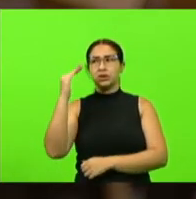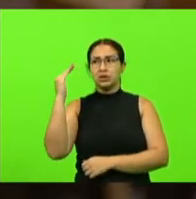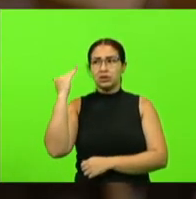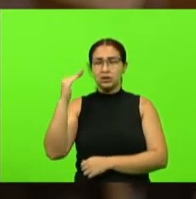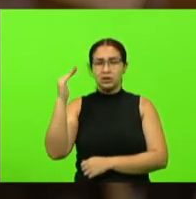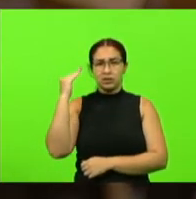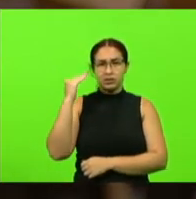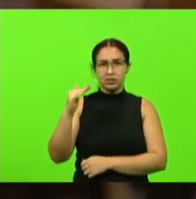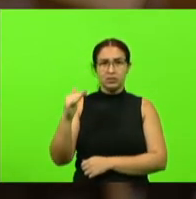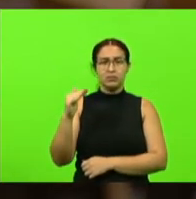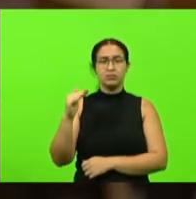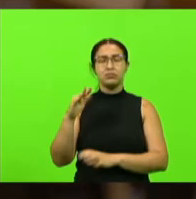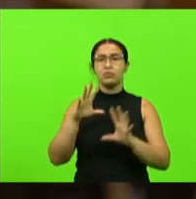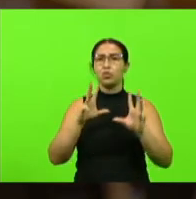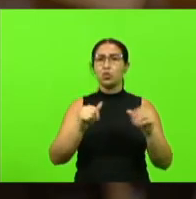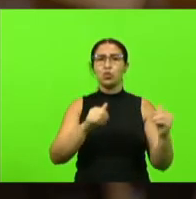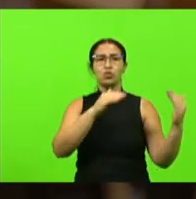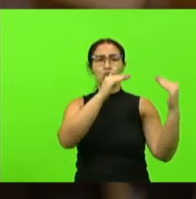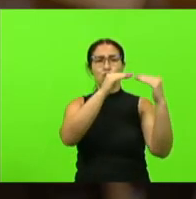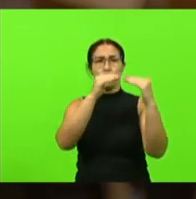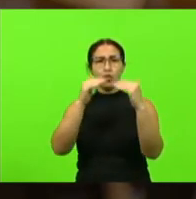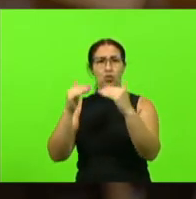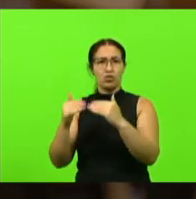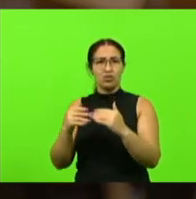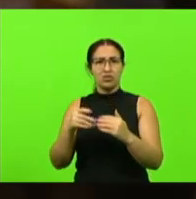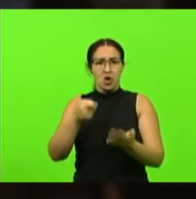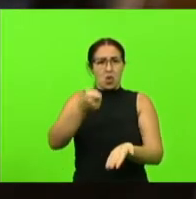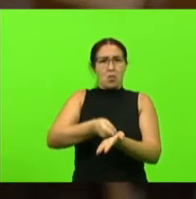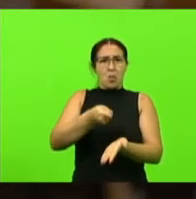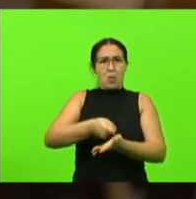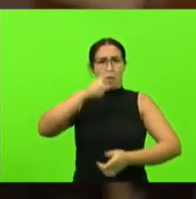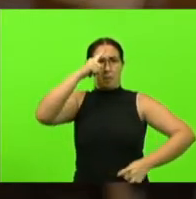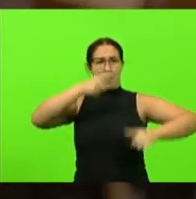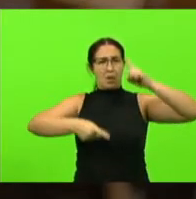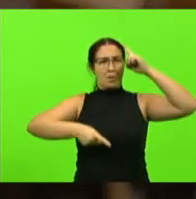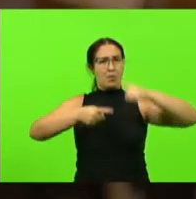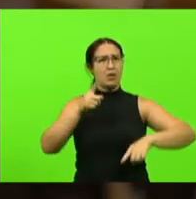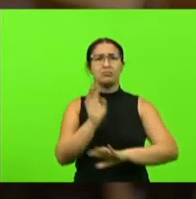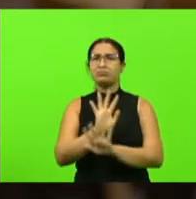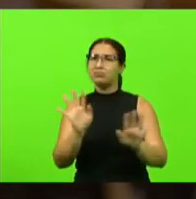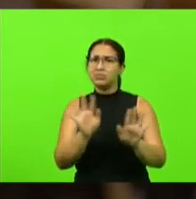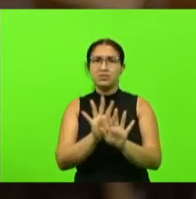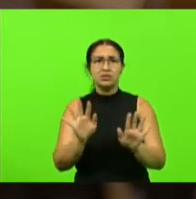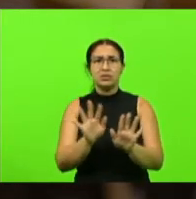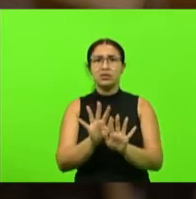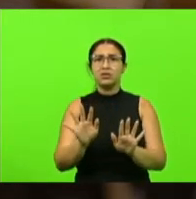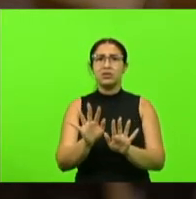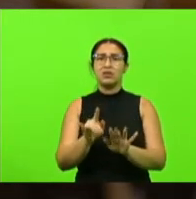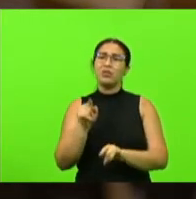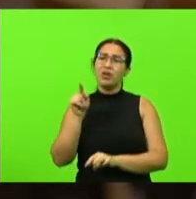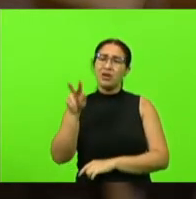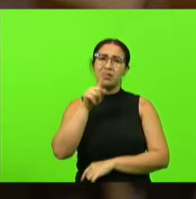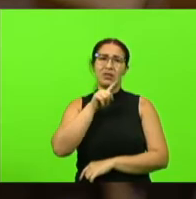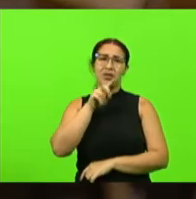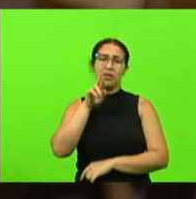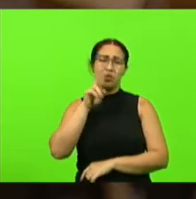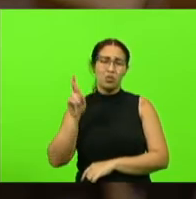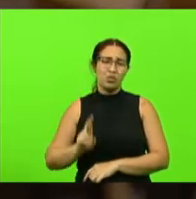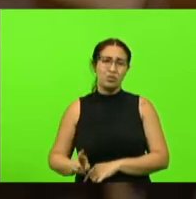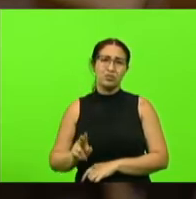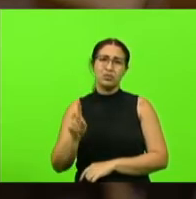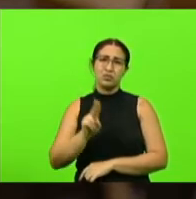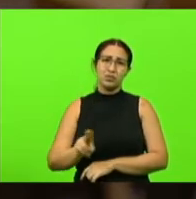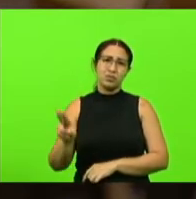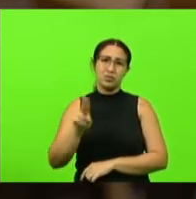pessoas e não o uso da força como primeira opção como foi usado pela pela rússia nós